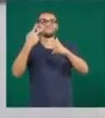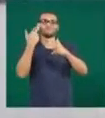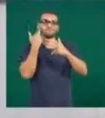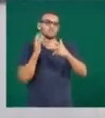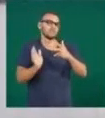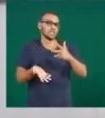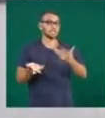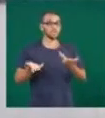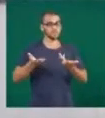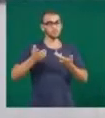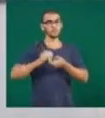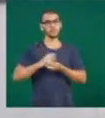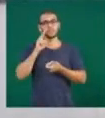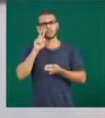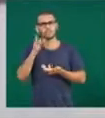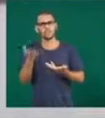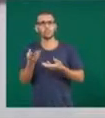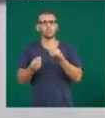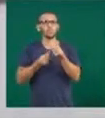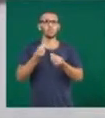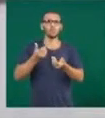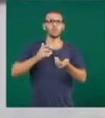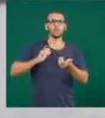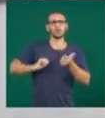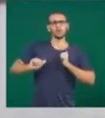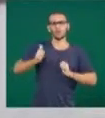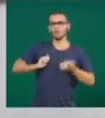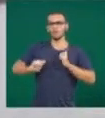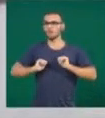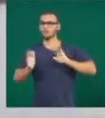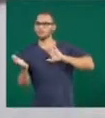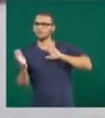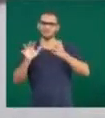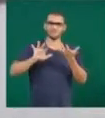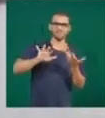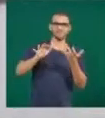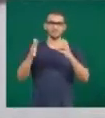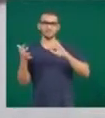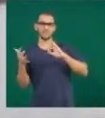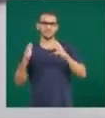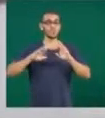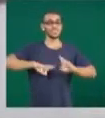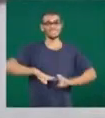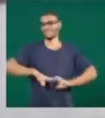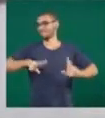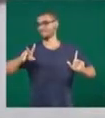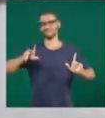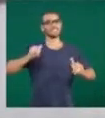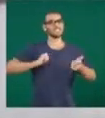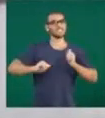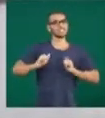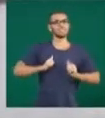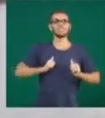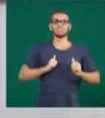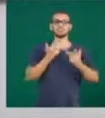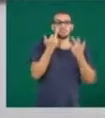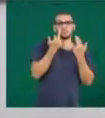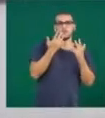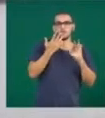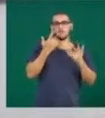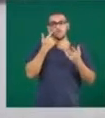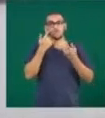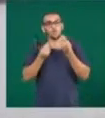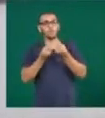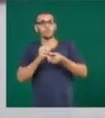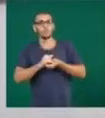mais sobre esse transtorno que, como o próprio nome diz, é diferente da ansiedade considerada normal e também